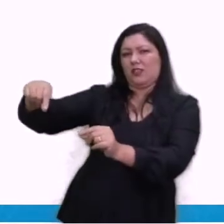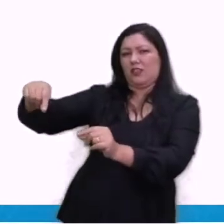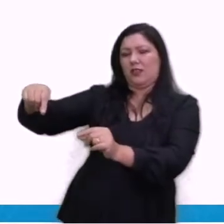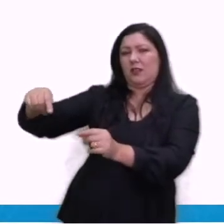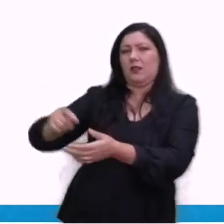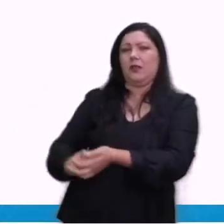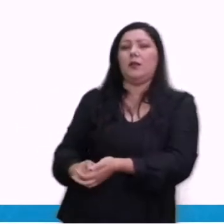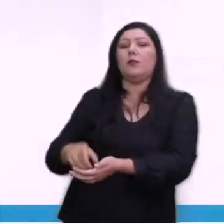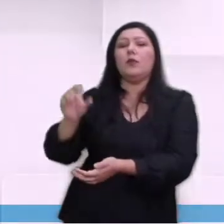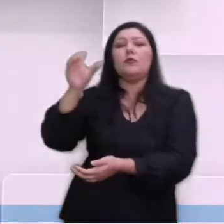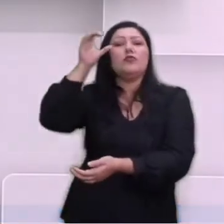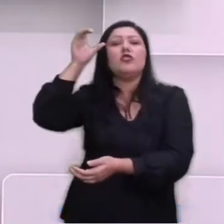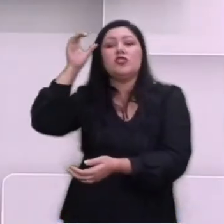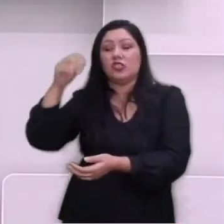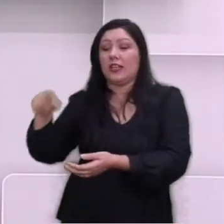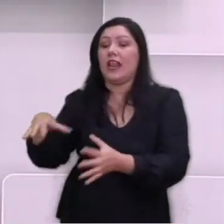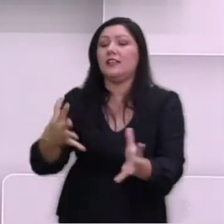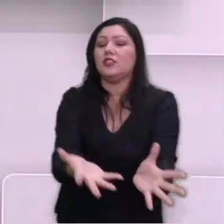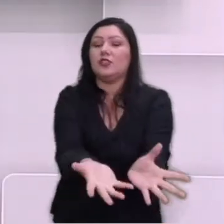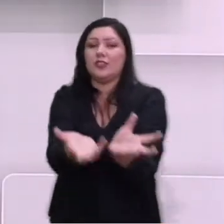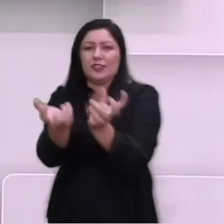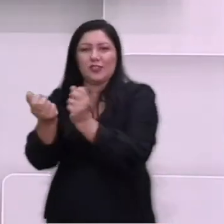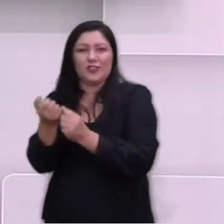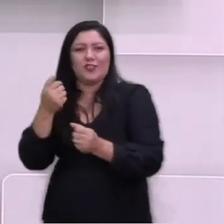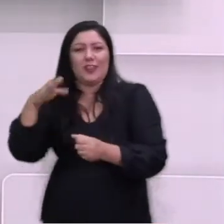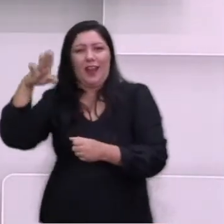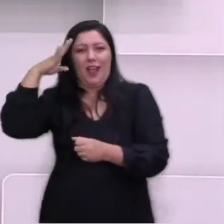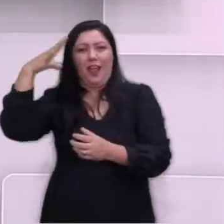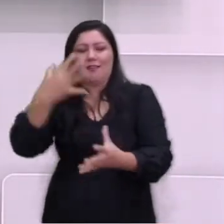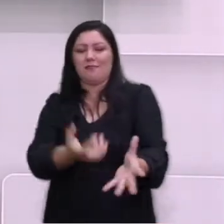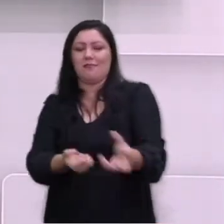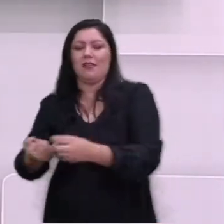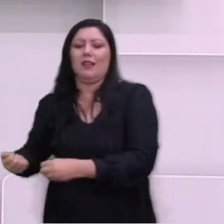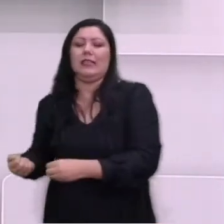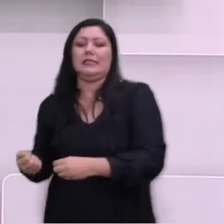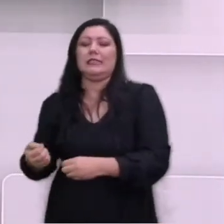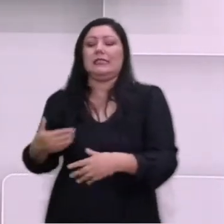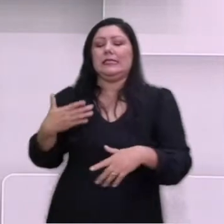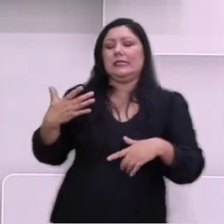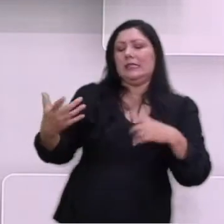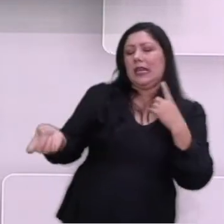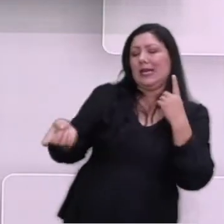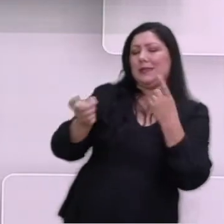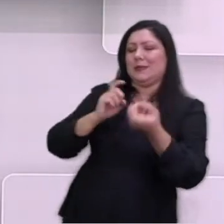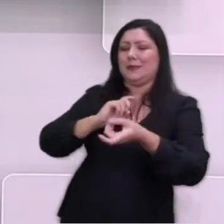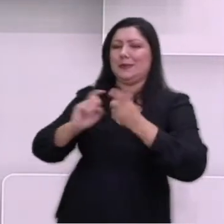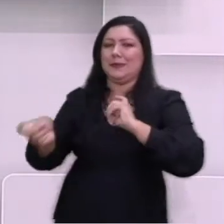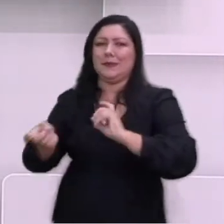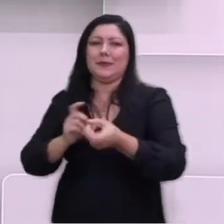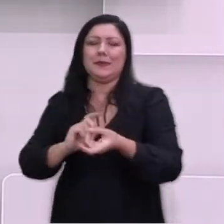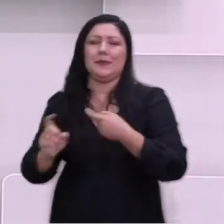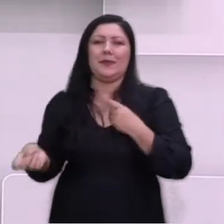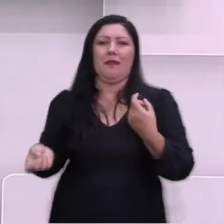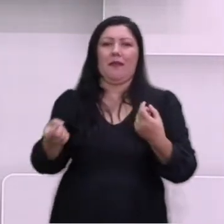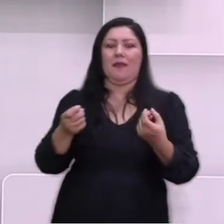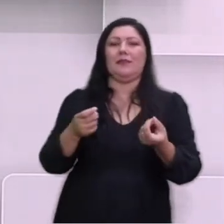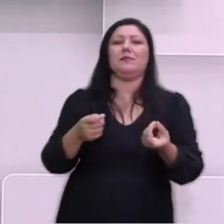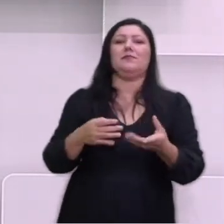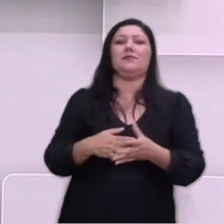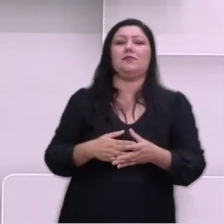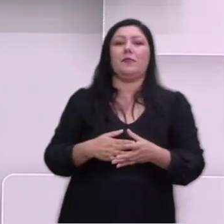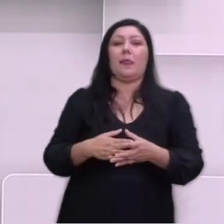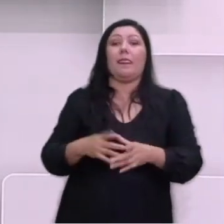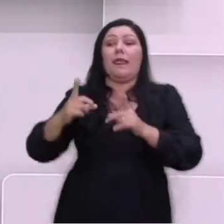China e Indochina. Em meio a negociações diplomáticas entre os Estados Unidos e o Japão, o Japão